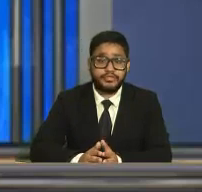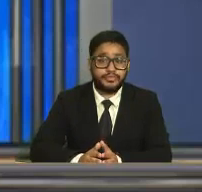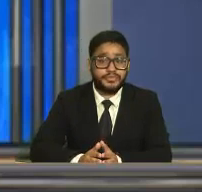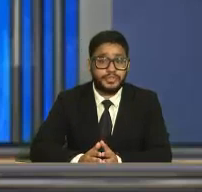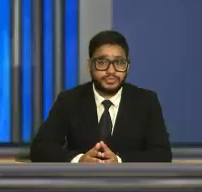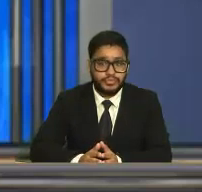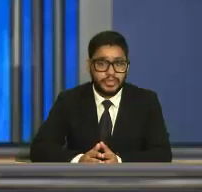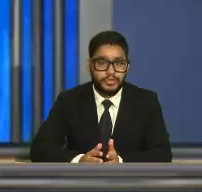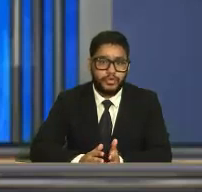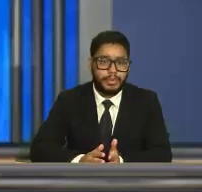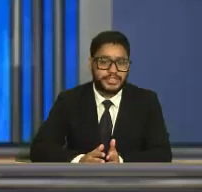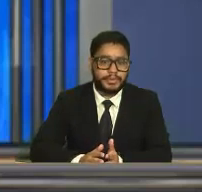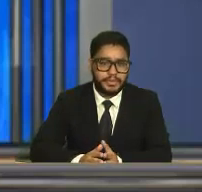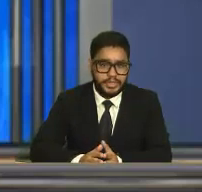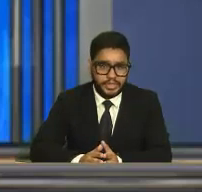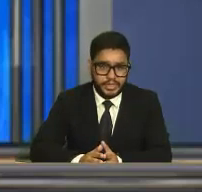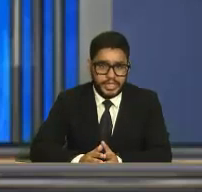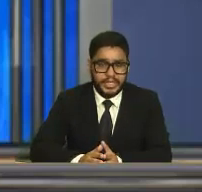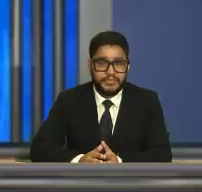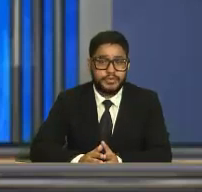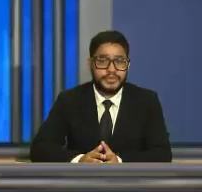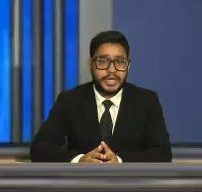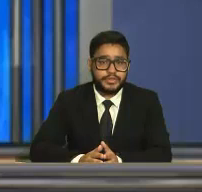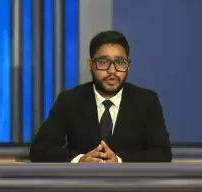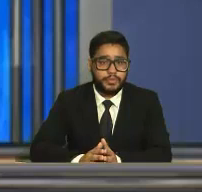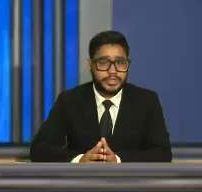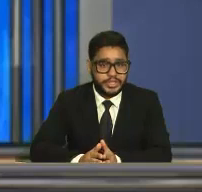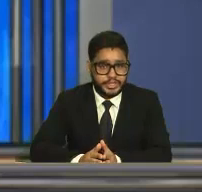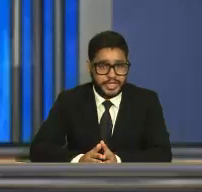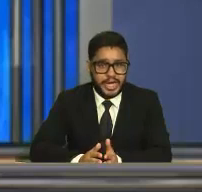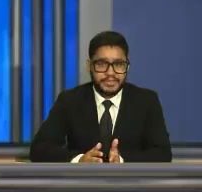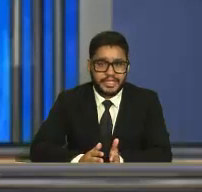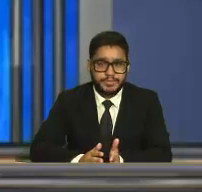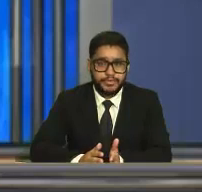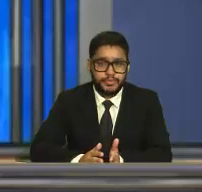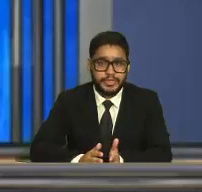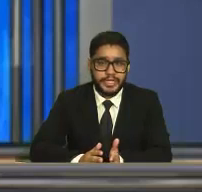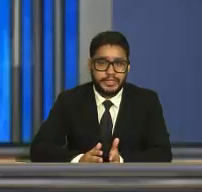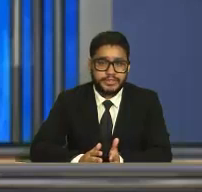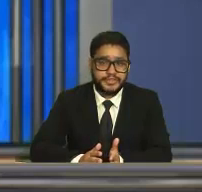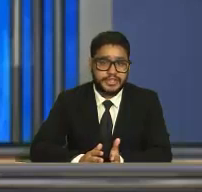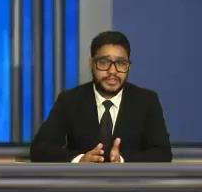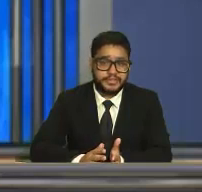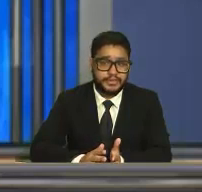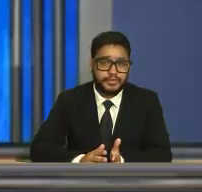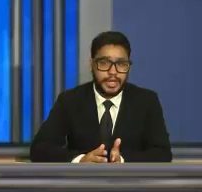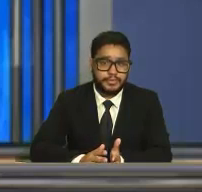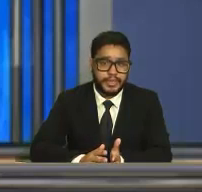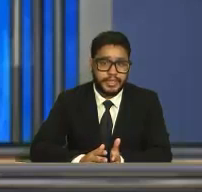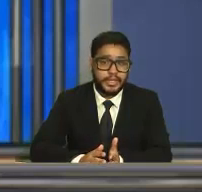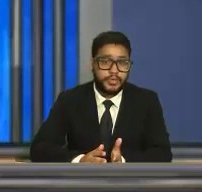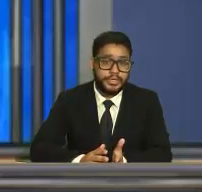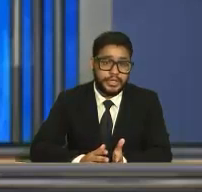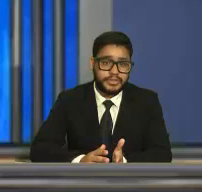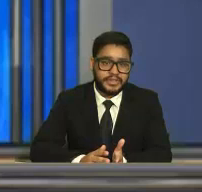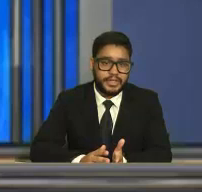de fevereiro de 2021, no combate à pandemia. Devido ao feriado de Corpus Christi, as equipes do Grupo Integrado de Fiscalização, formado